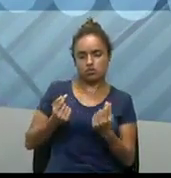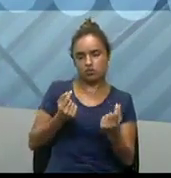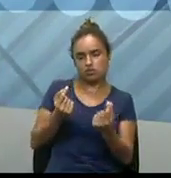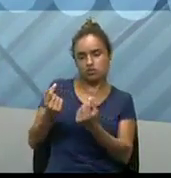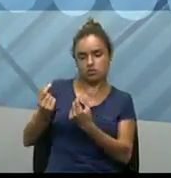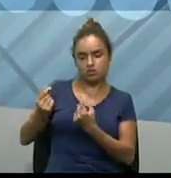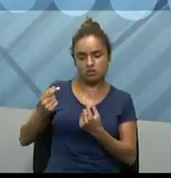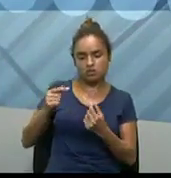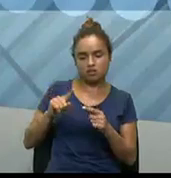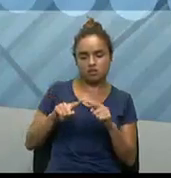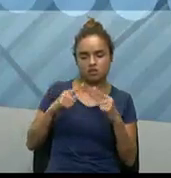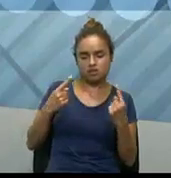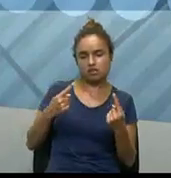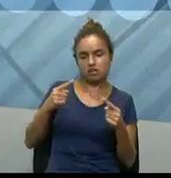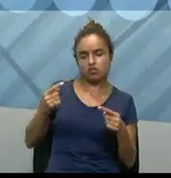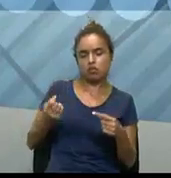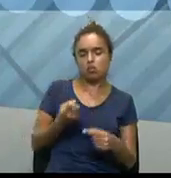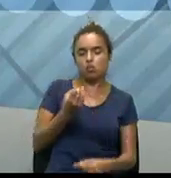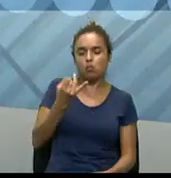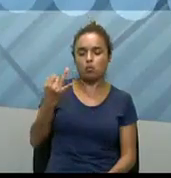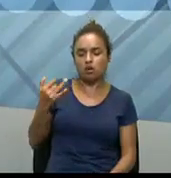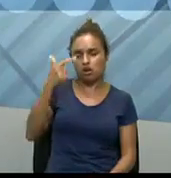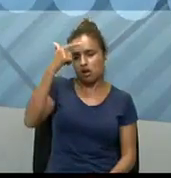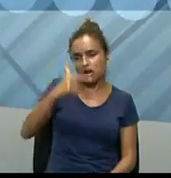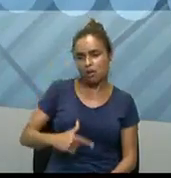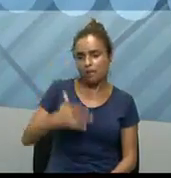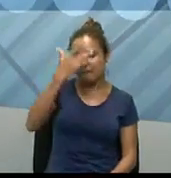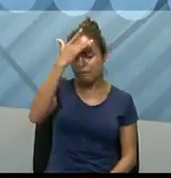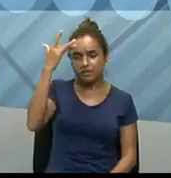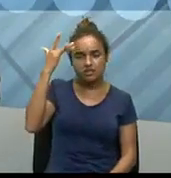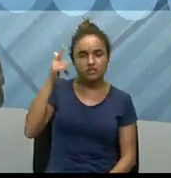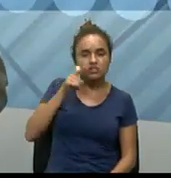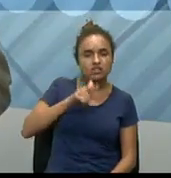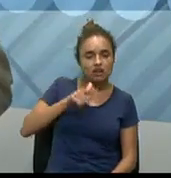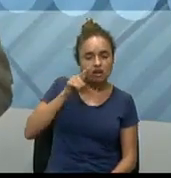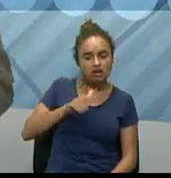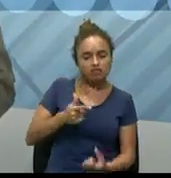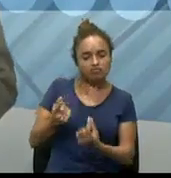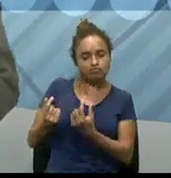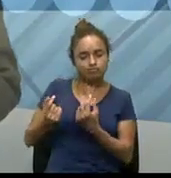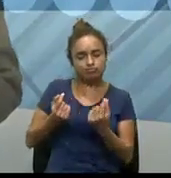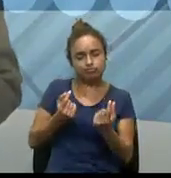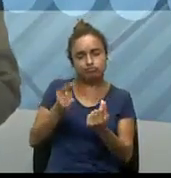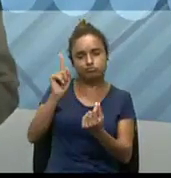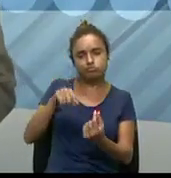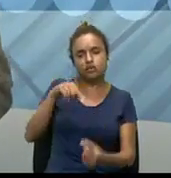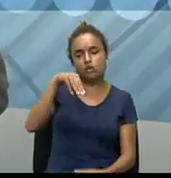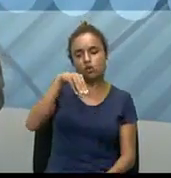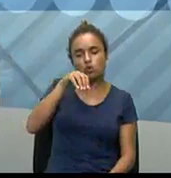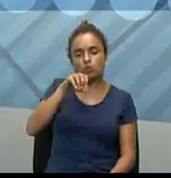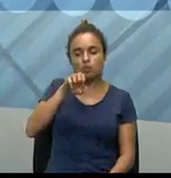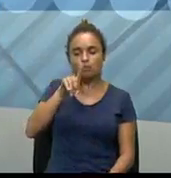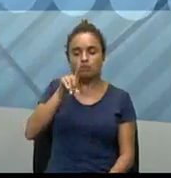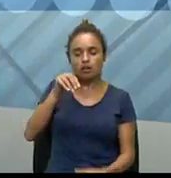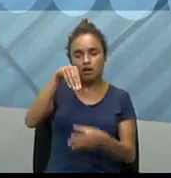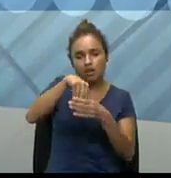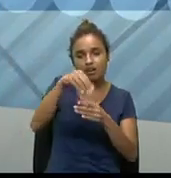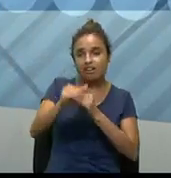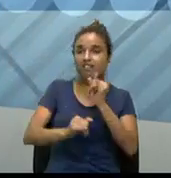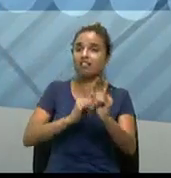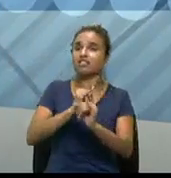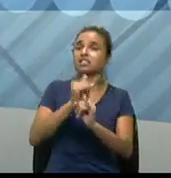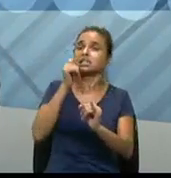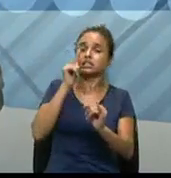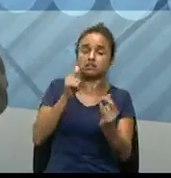né, imagina o quanto essas pessoas ganharam, e a partir daí, né, então, a gente